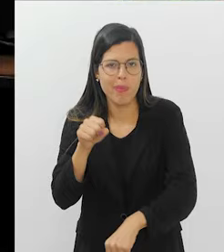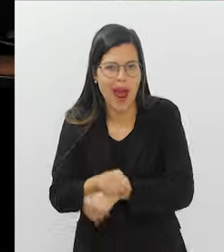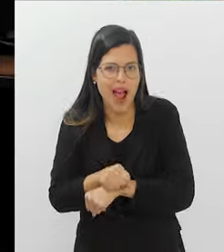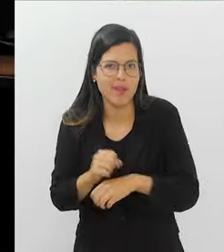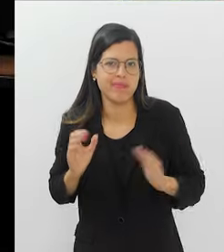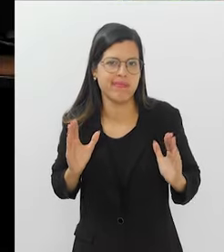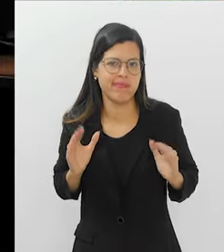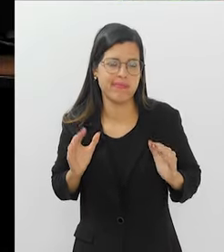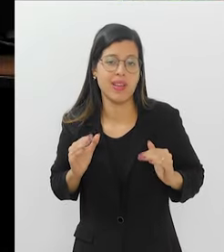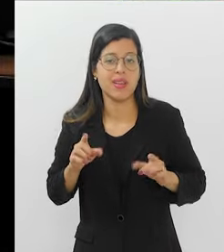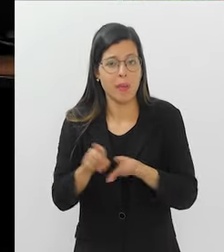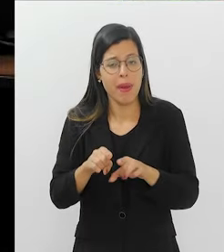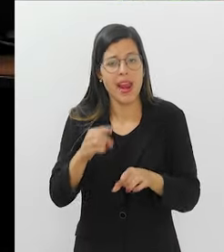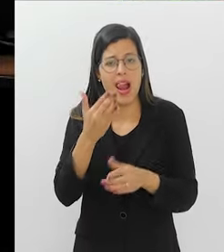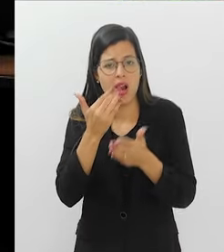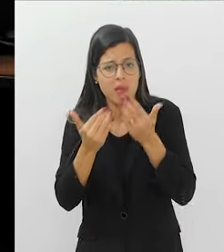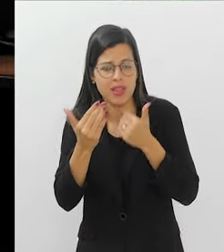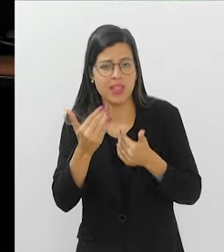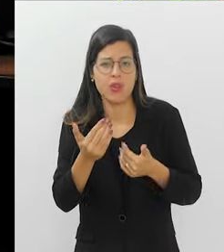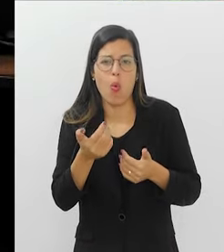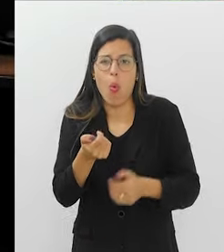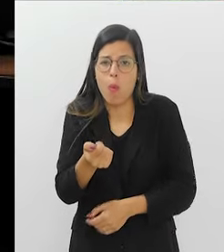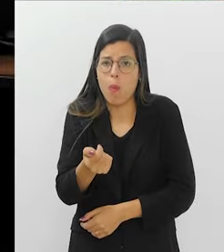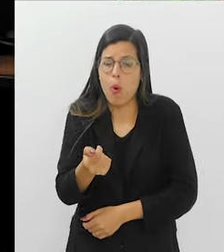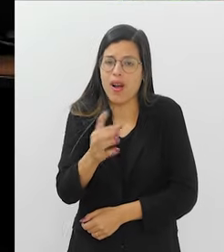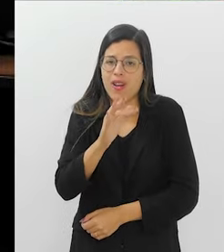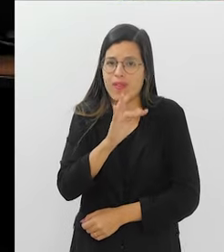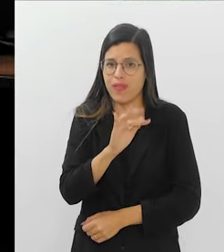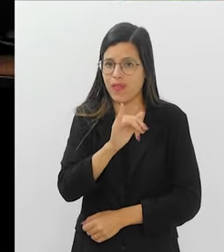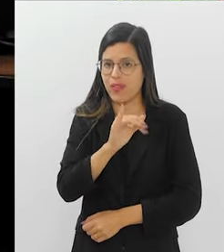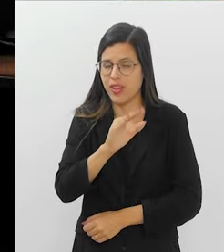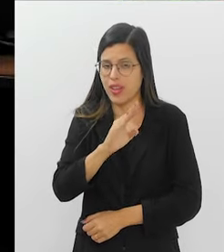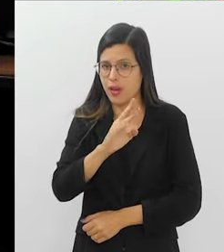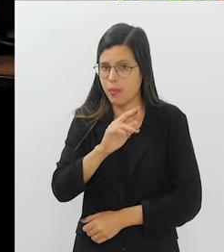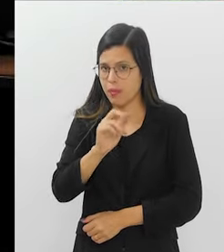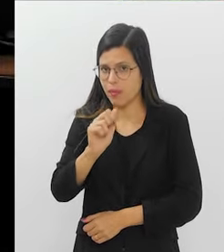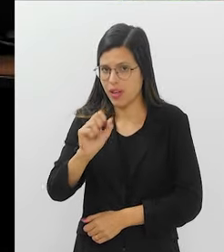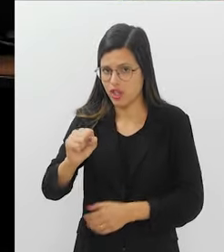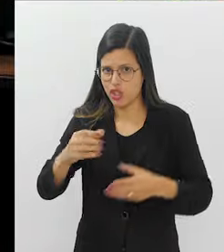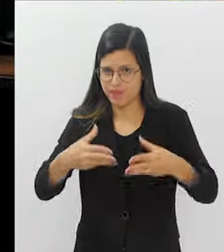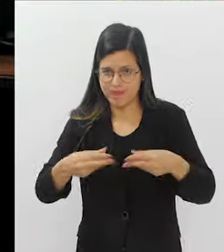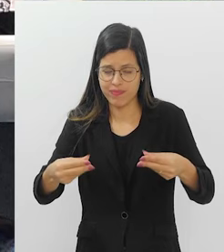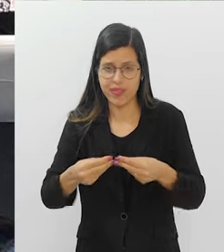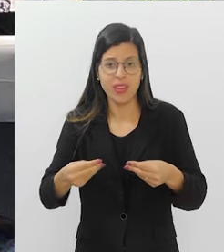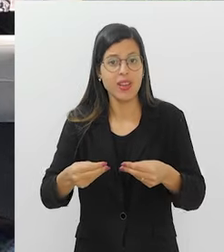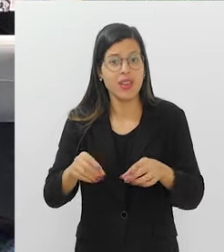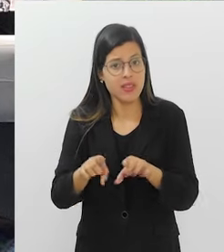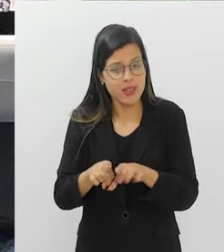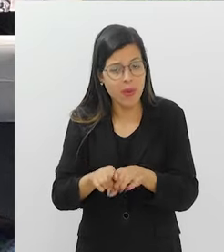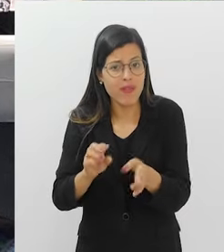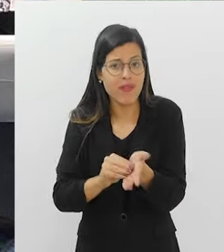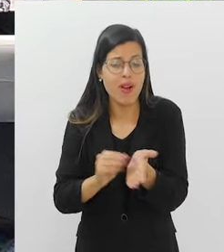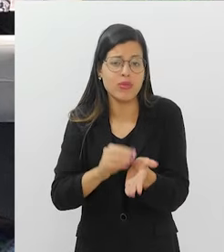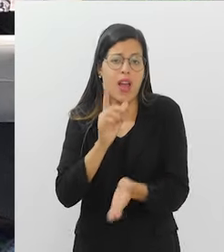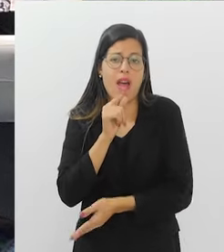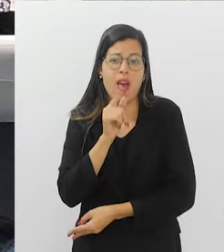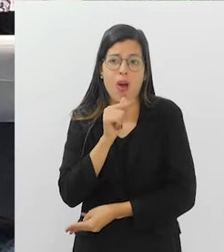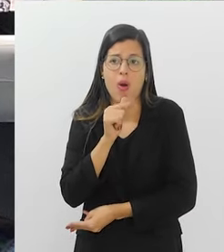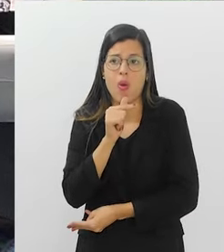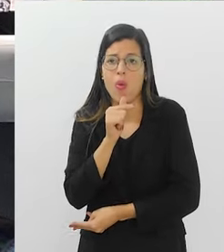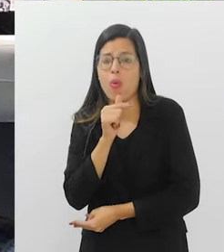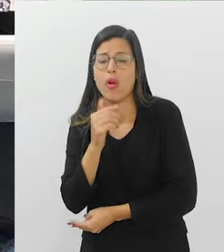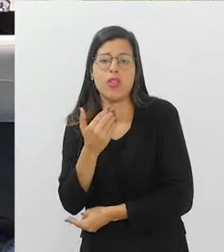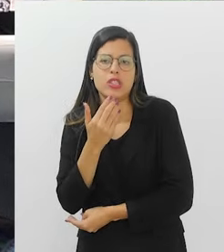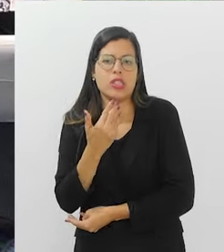pobre em fibras e, além do mais, a falta de água, né? Não adianta a gente comer bem, não